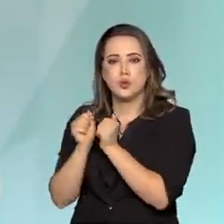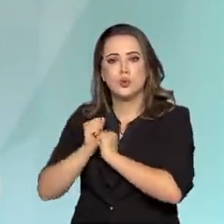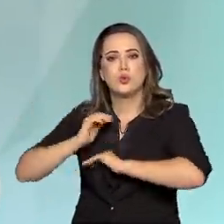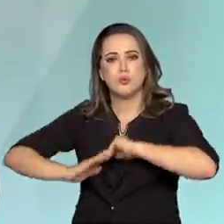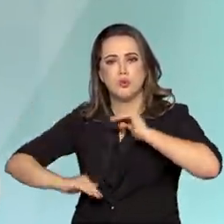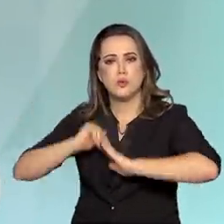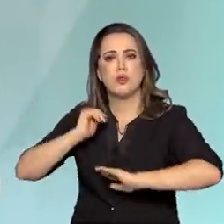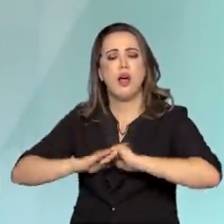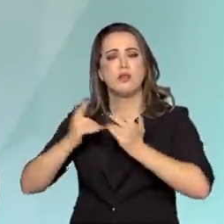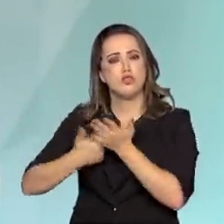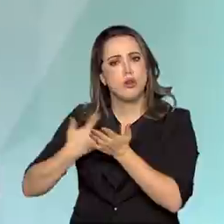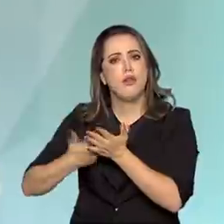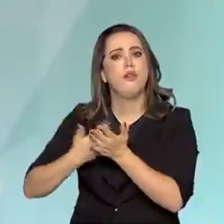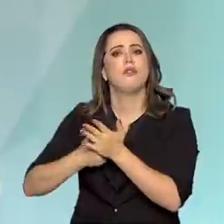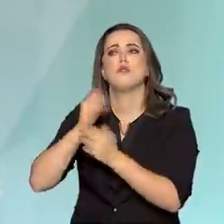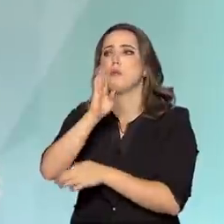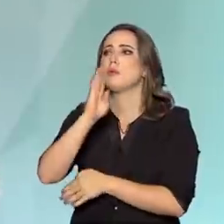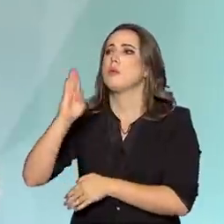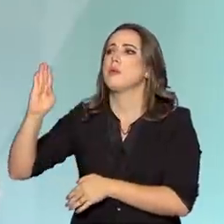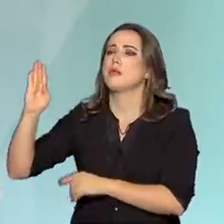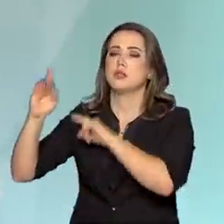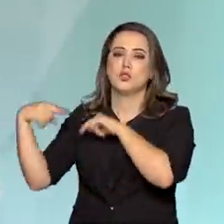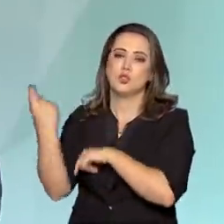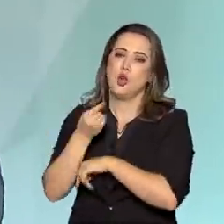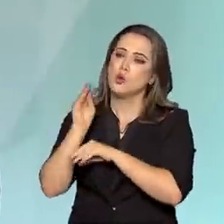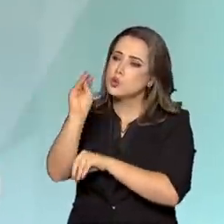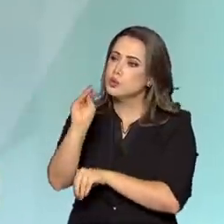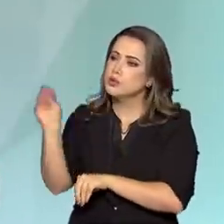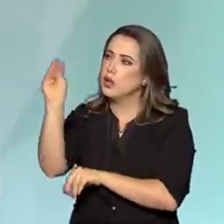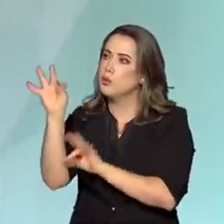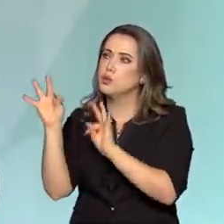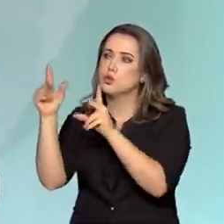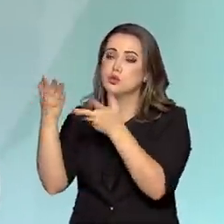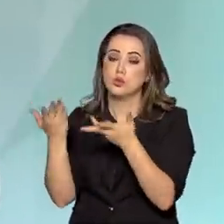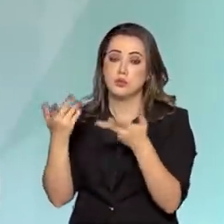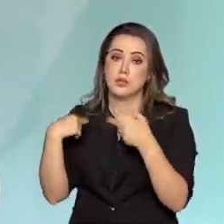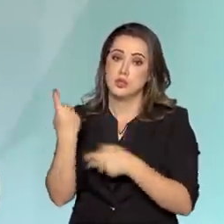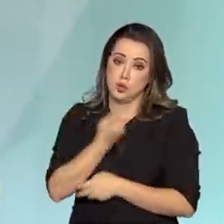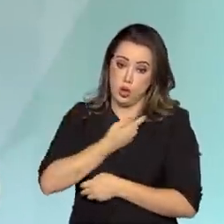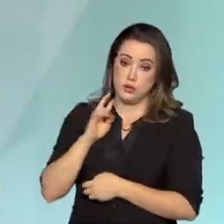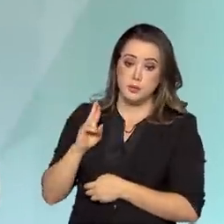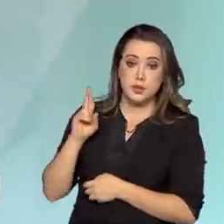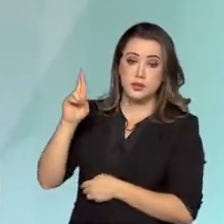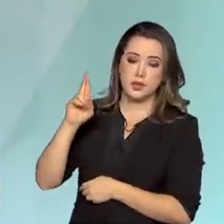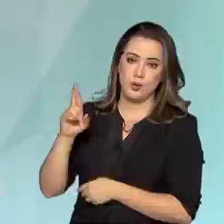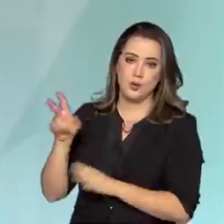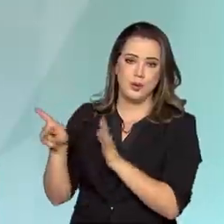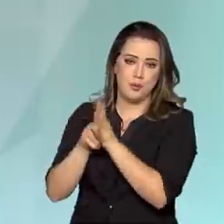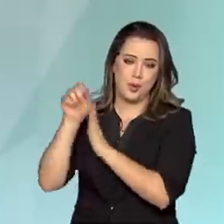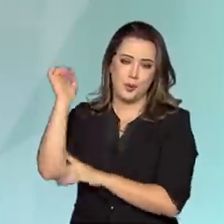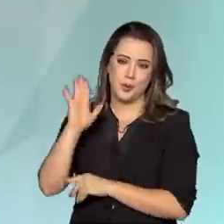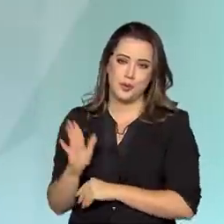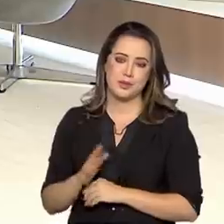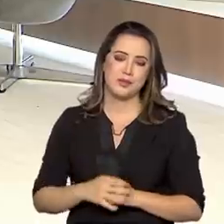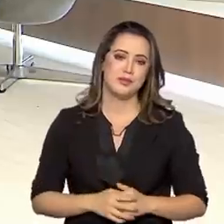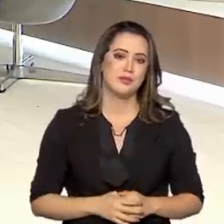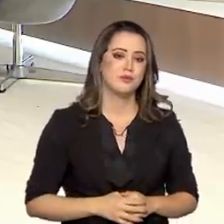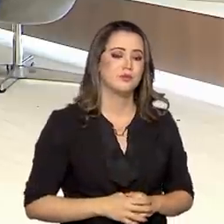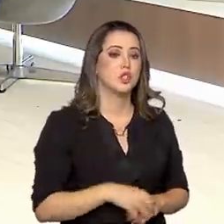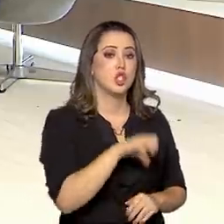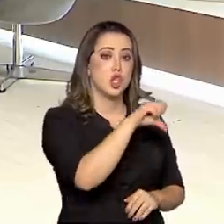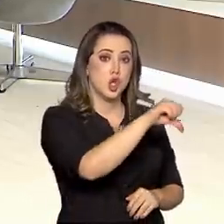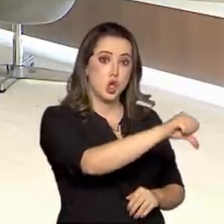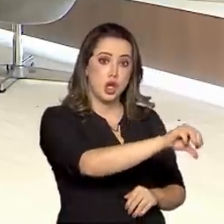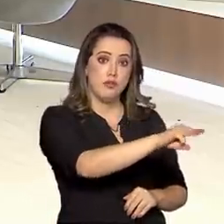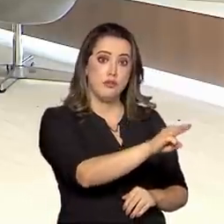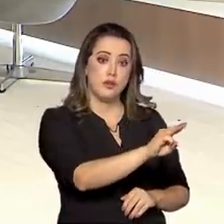preservadores, os conservadores, são todos zeladores ali, mas todos nós somos coproprietários. Isso é patrimônio brasileiro. Quase 9 milhões de